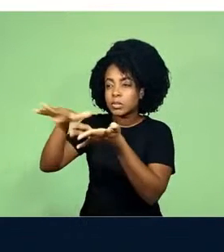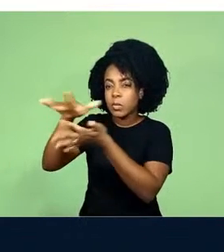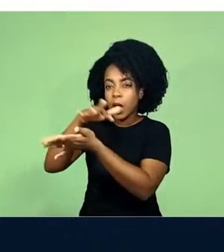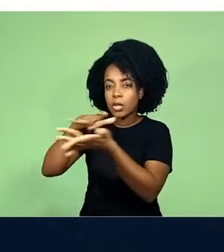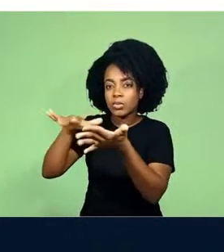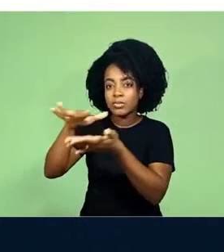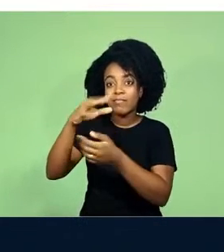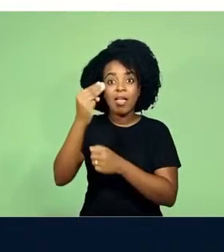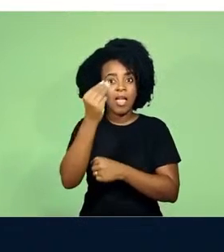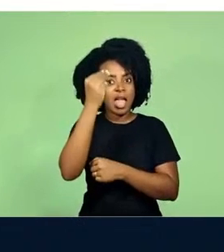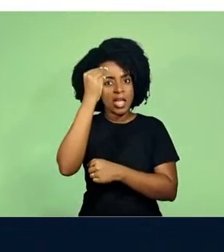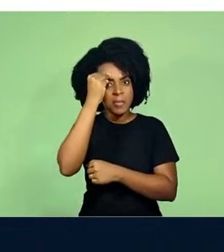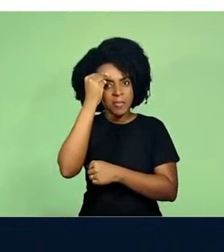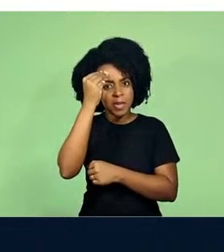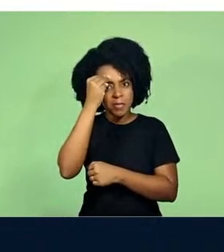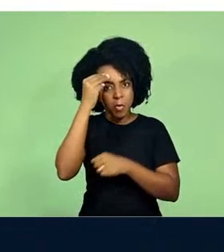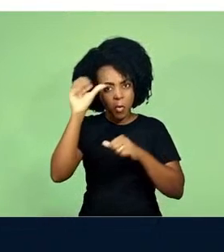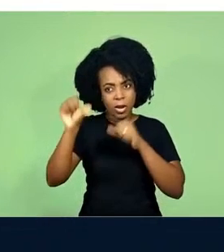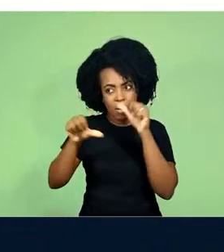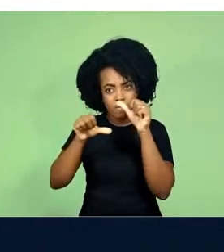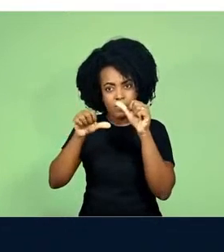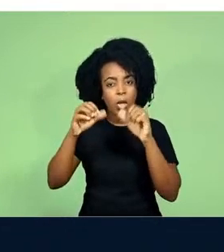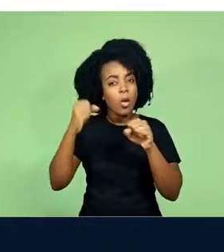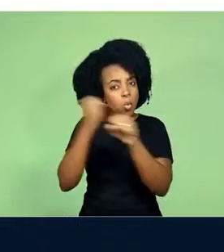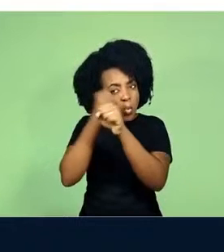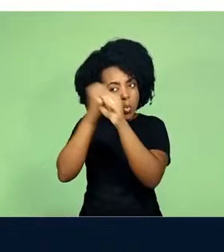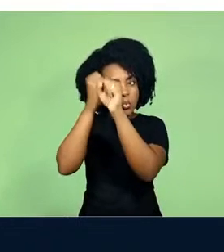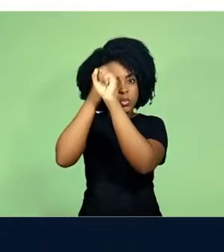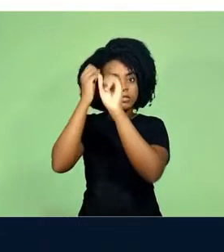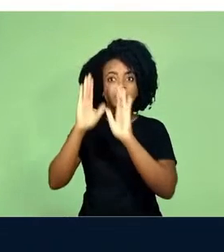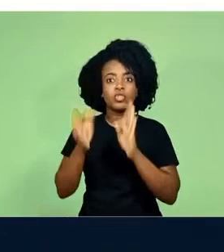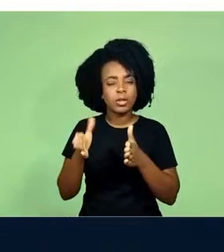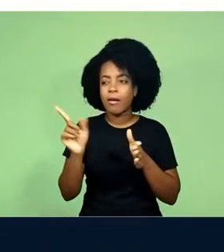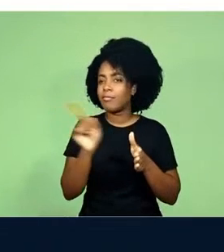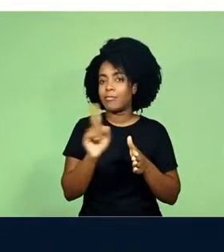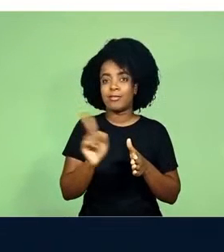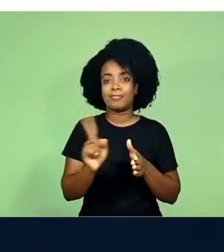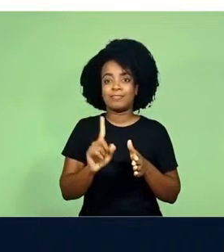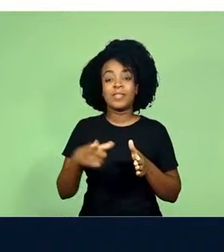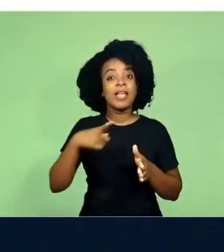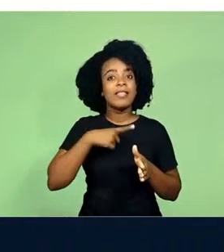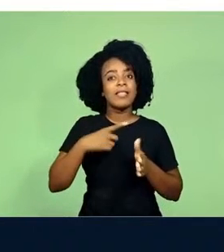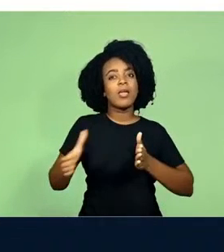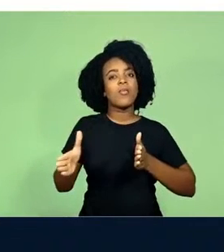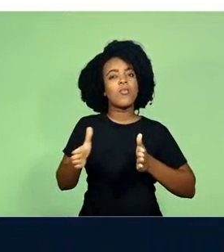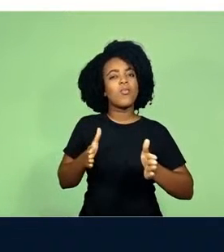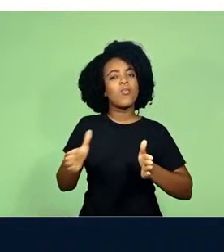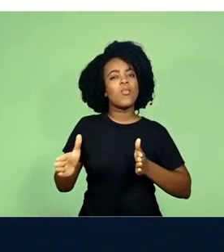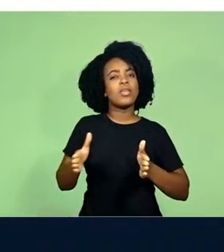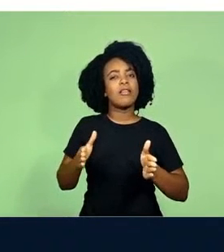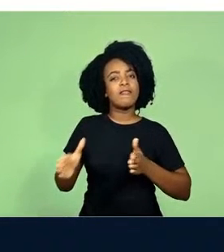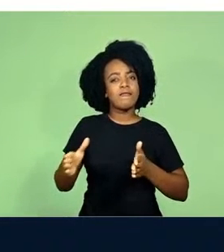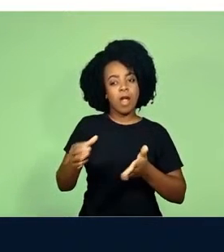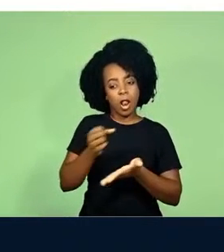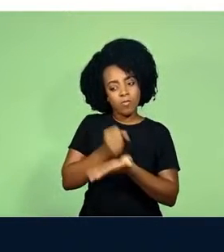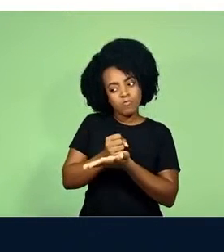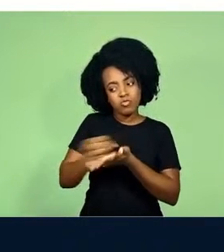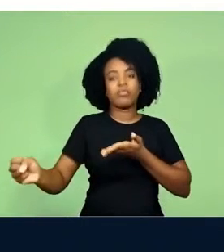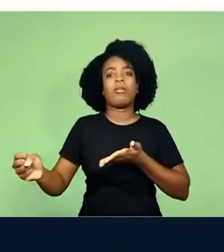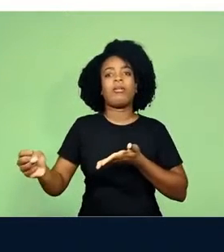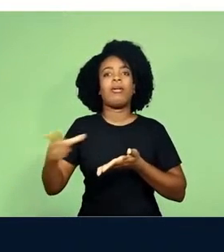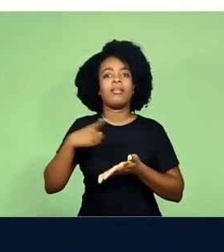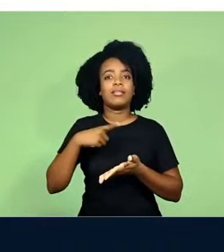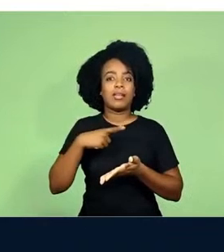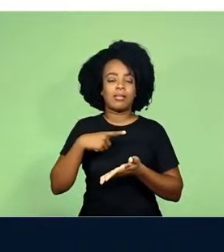espaço, eles não possuem essa memória construída. Porque, ao contrário disso, eles possuem um prazo de validade, uma obsolescência